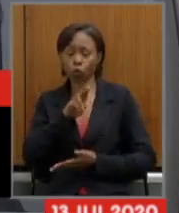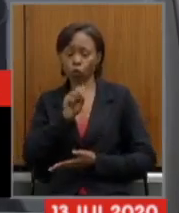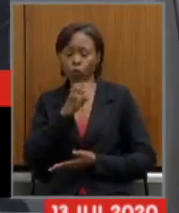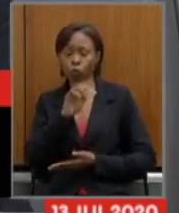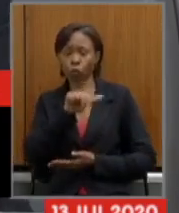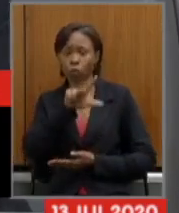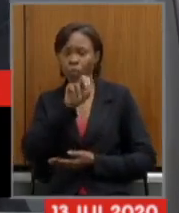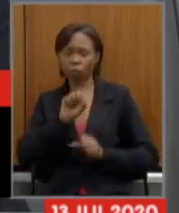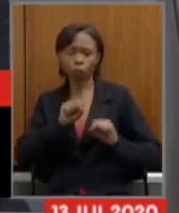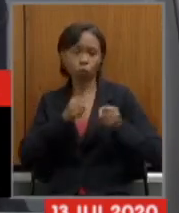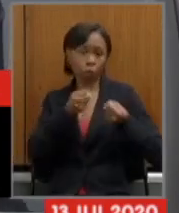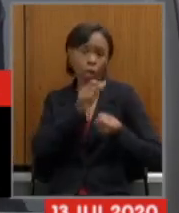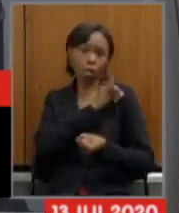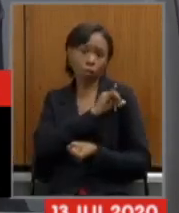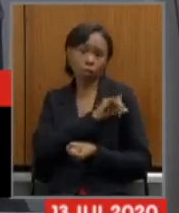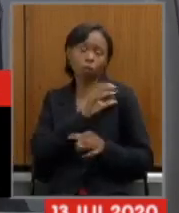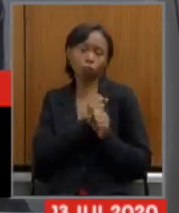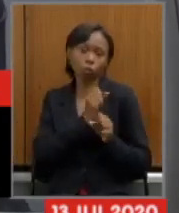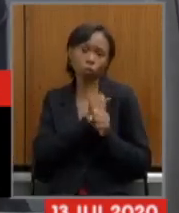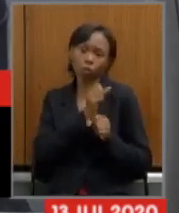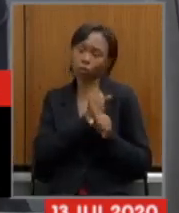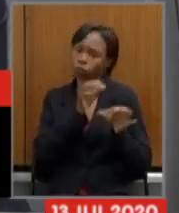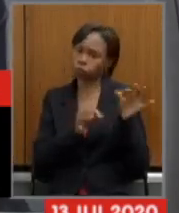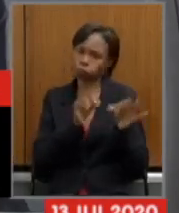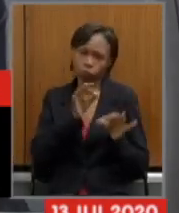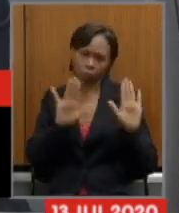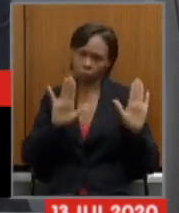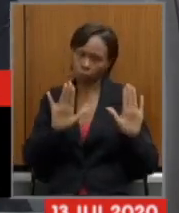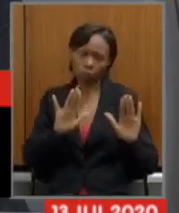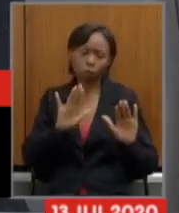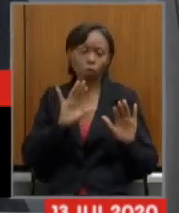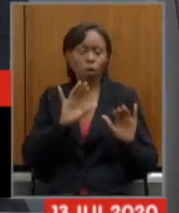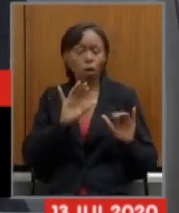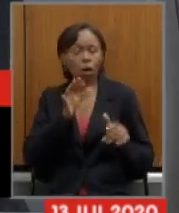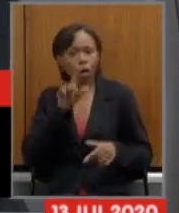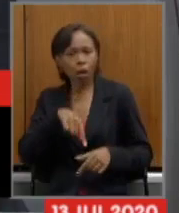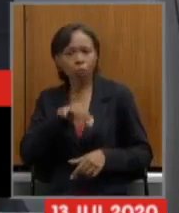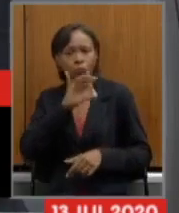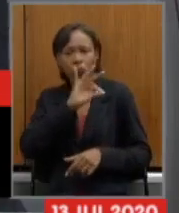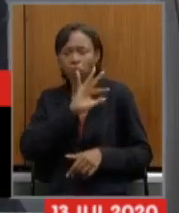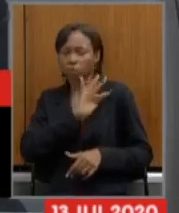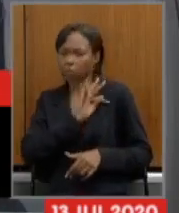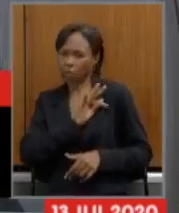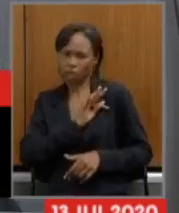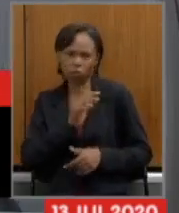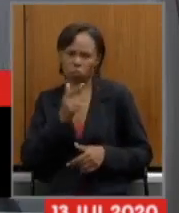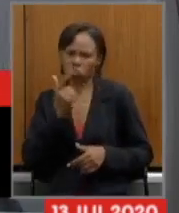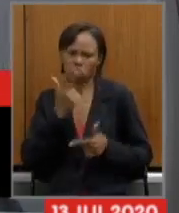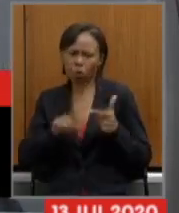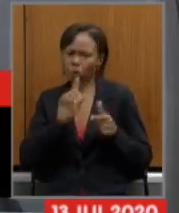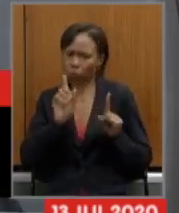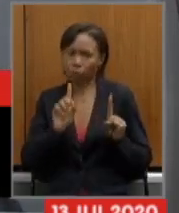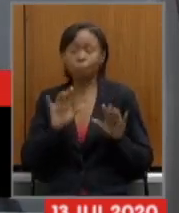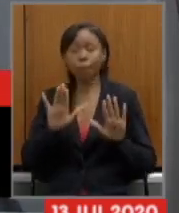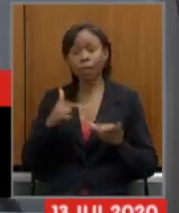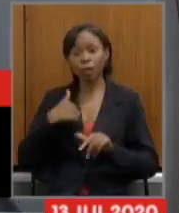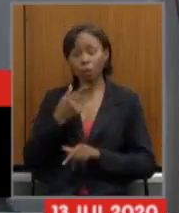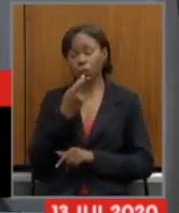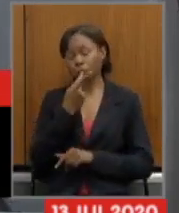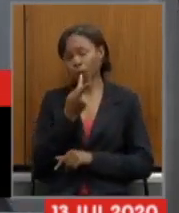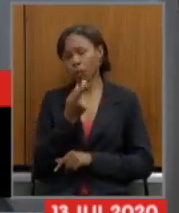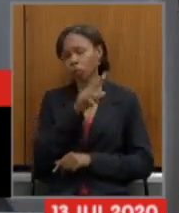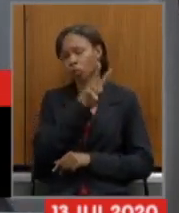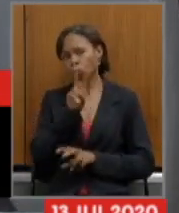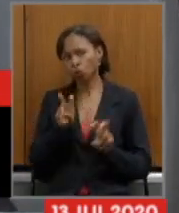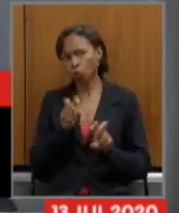de contas são questões técnicas procedimentais não há aí nenhum outro maior risco o que eu posso dizer sobre o secretário gustavo barbosa e também sobre o